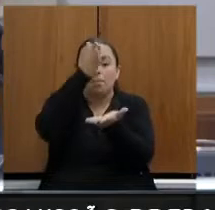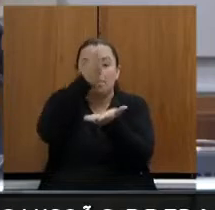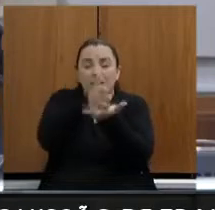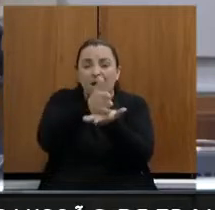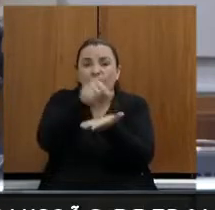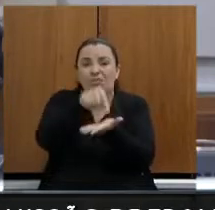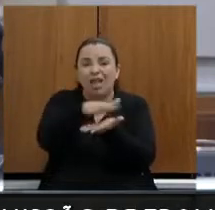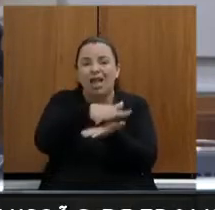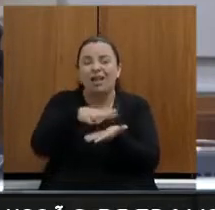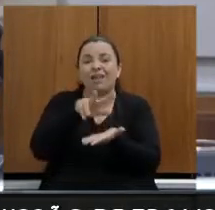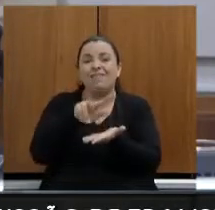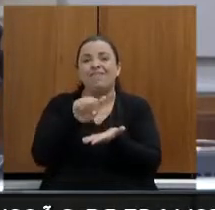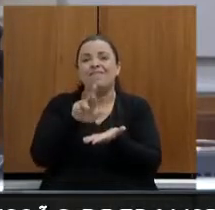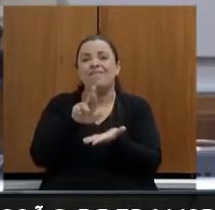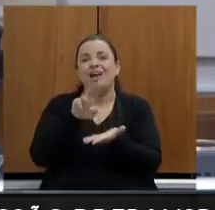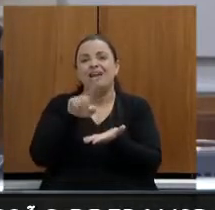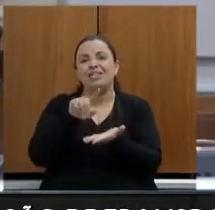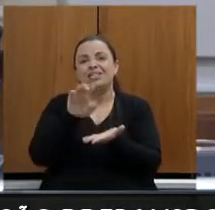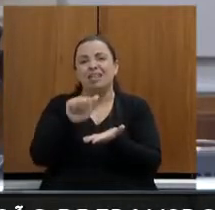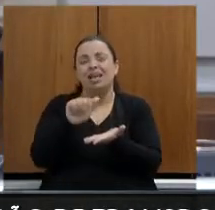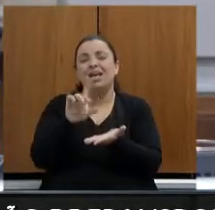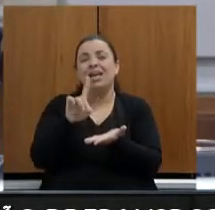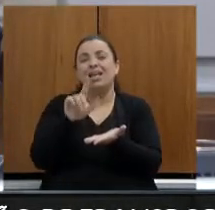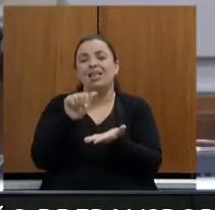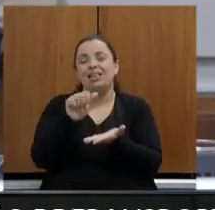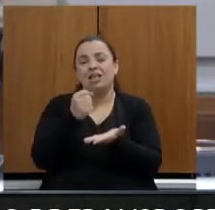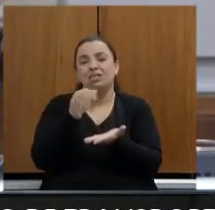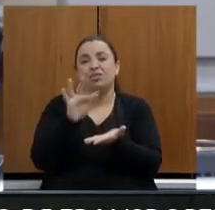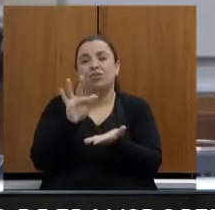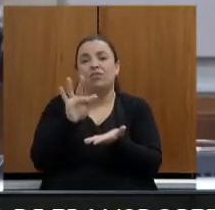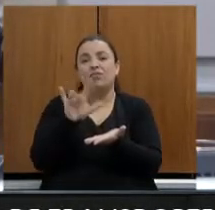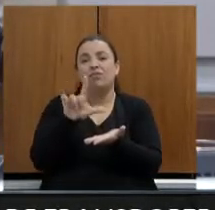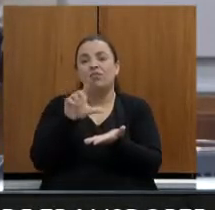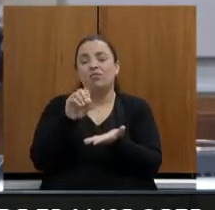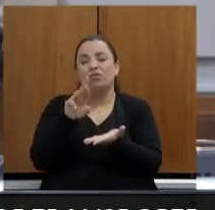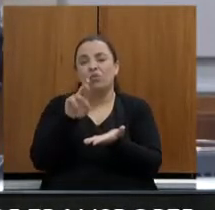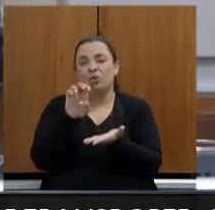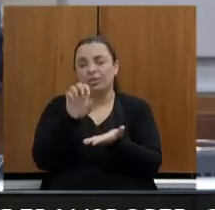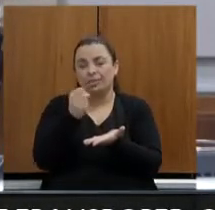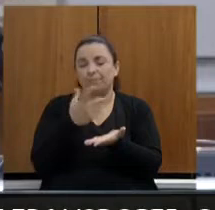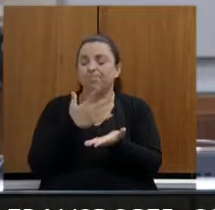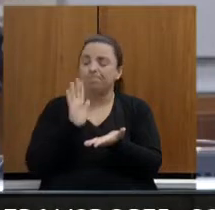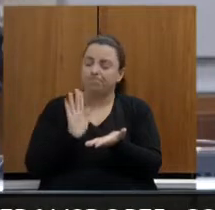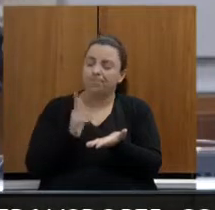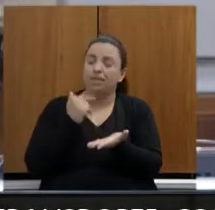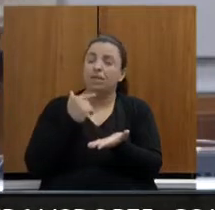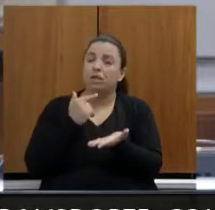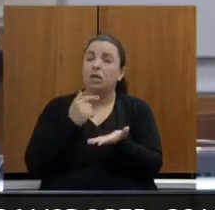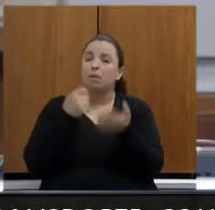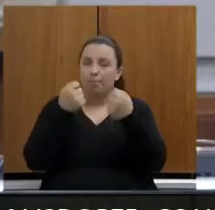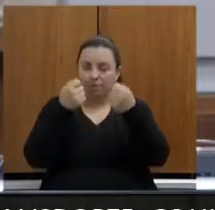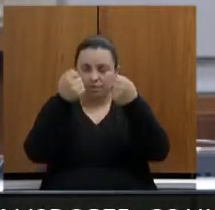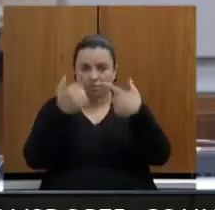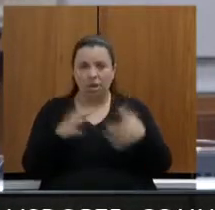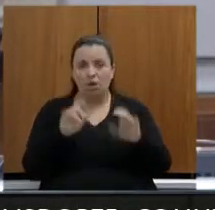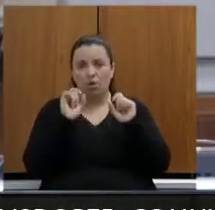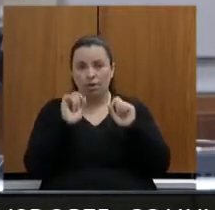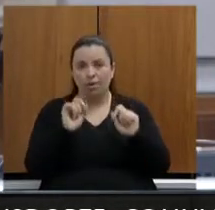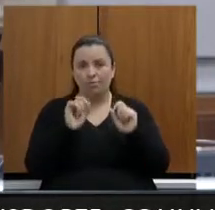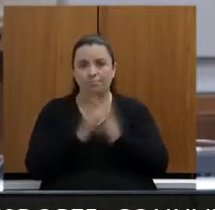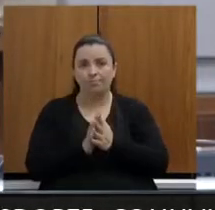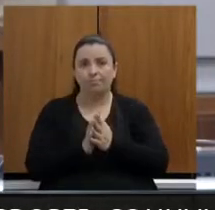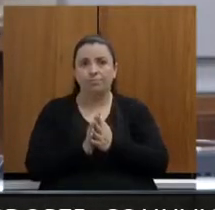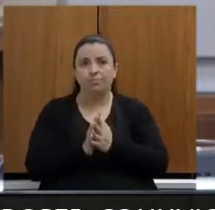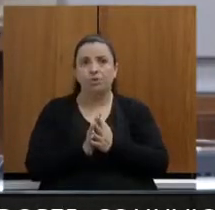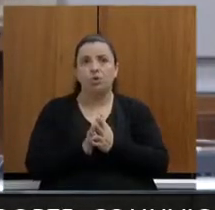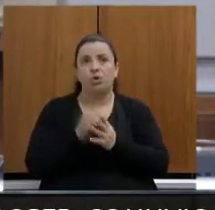esclarecer, a Varza das Flores, Contagem, o município de Contagem, um